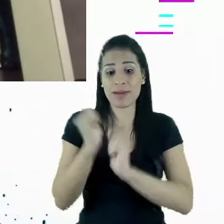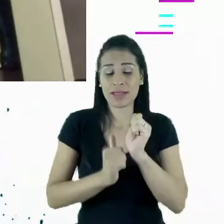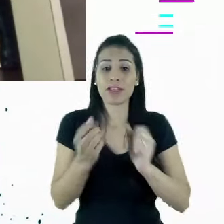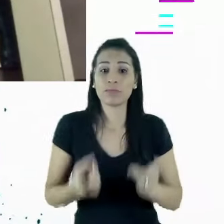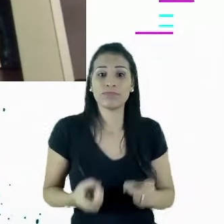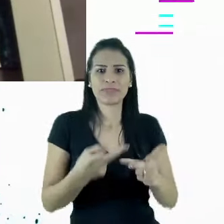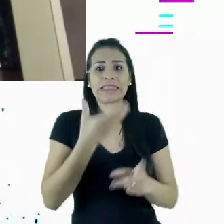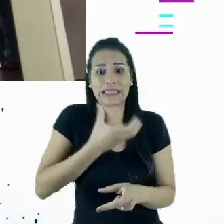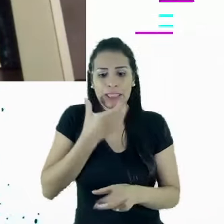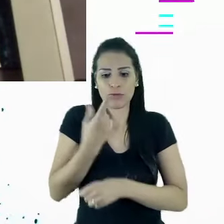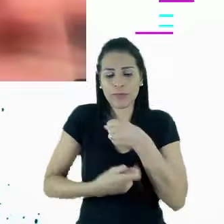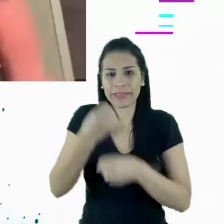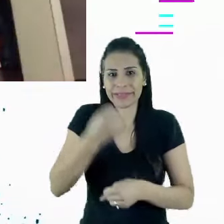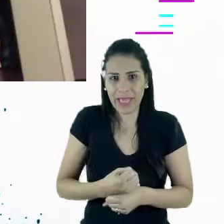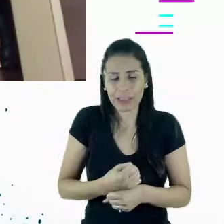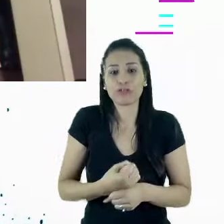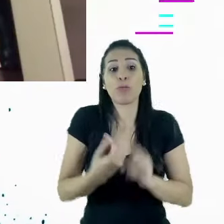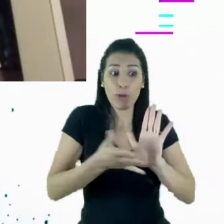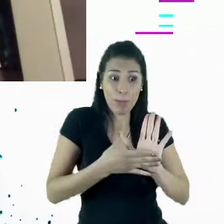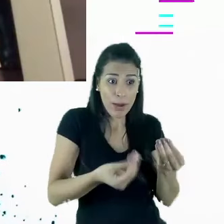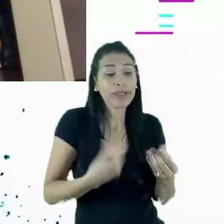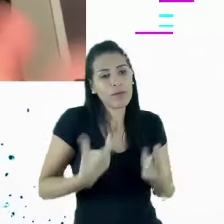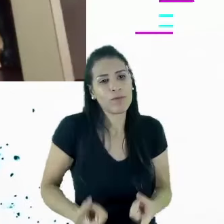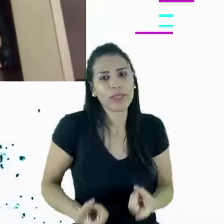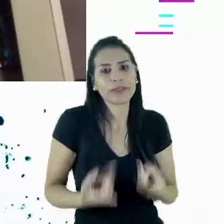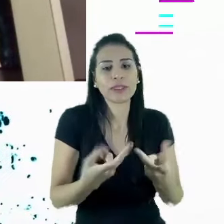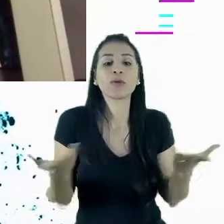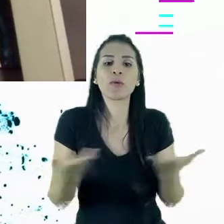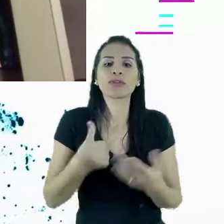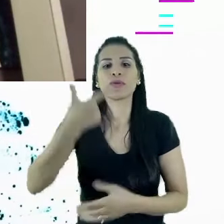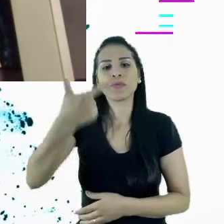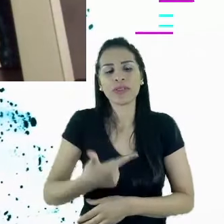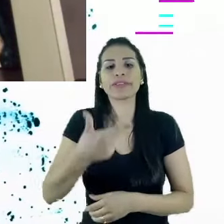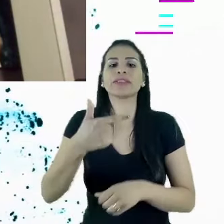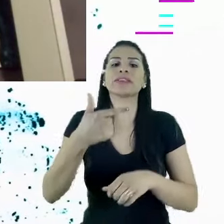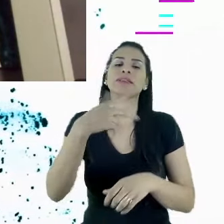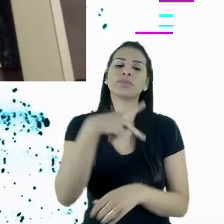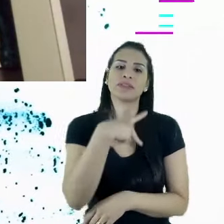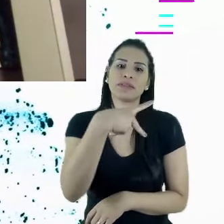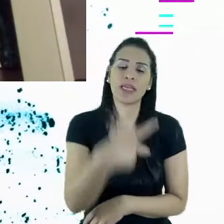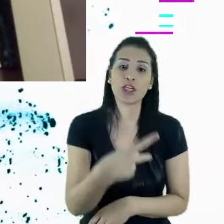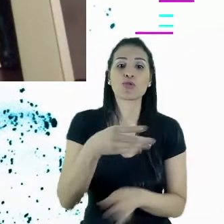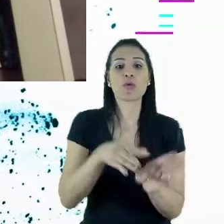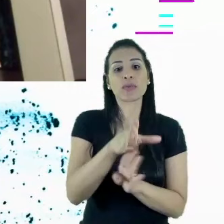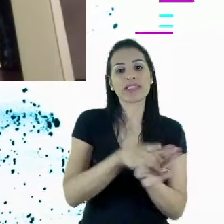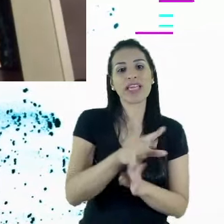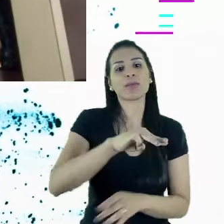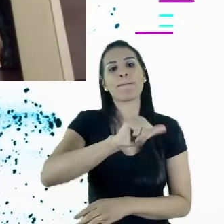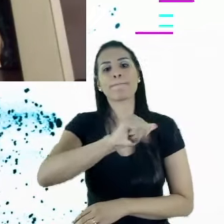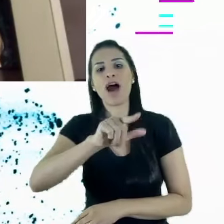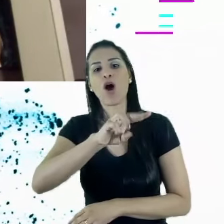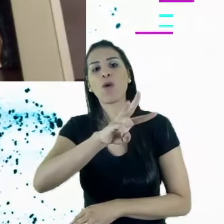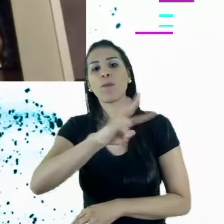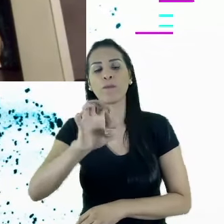de dezembro do ano passado, hoje caminhei para os conselhos, sou vice-presidente no Conselho da Mal, estou entrando em outro conselho agora, muito